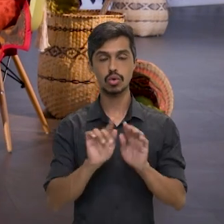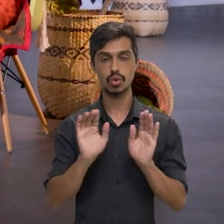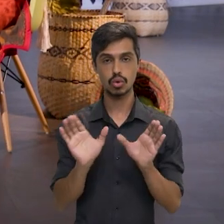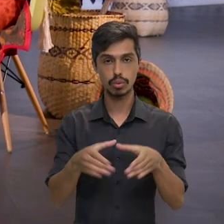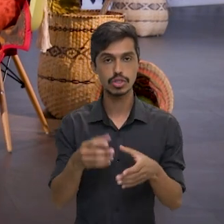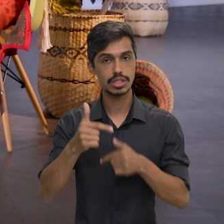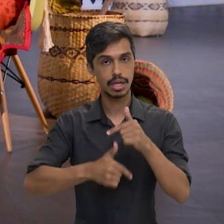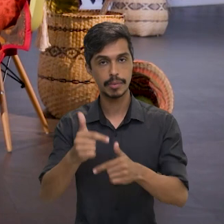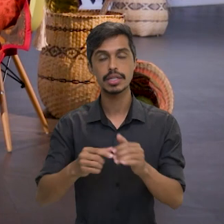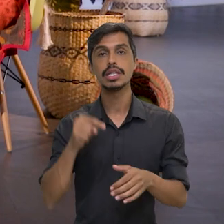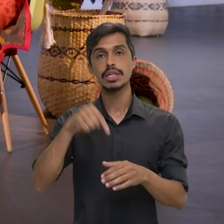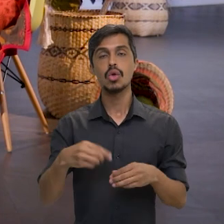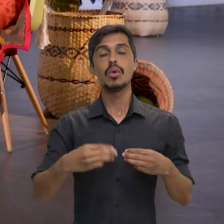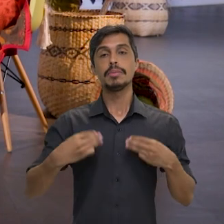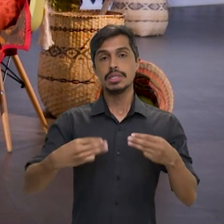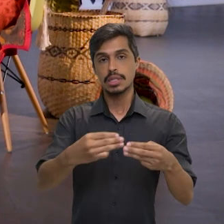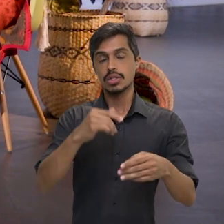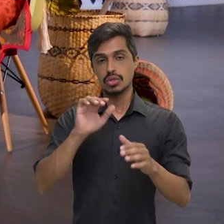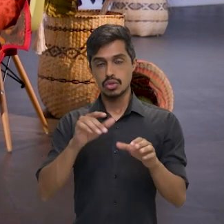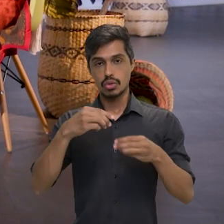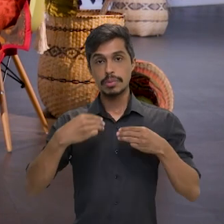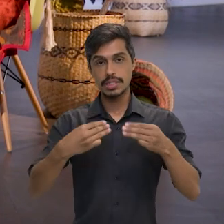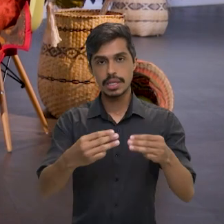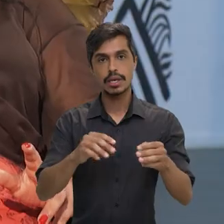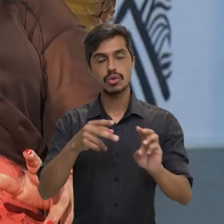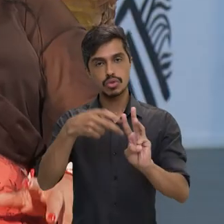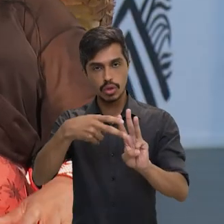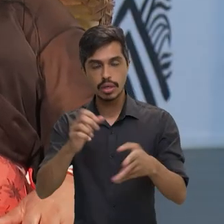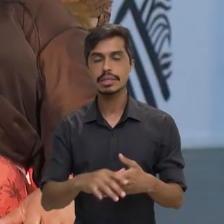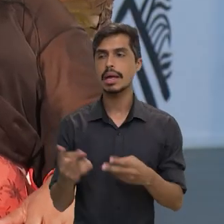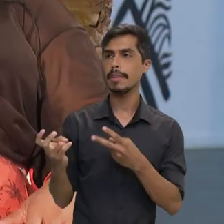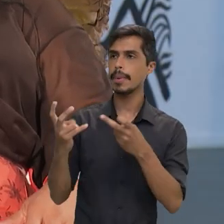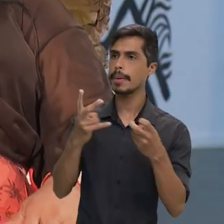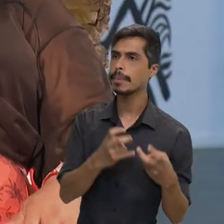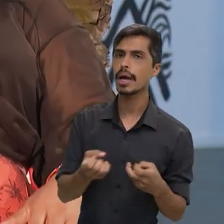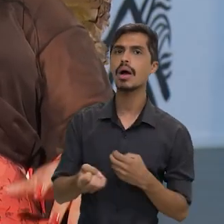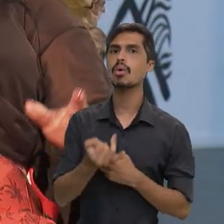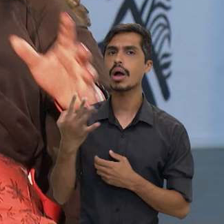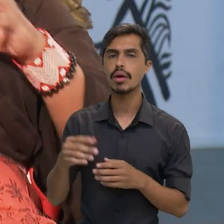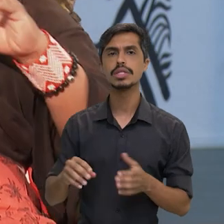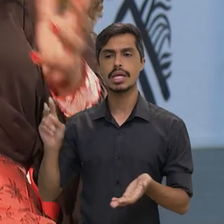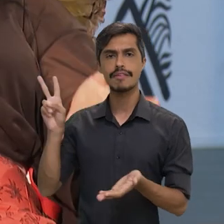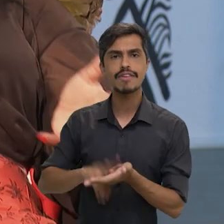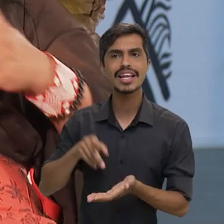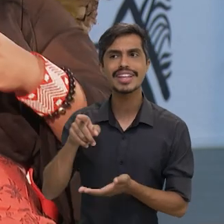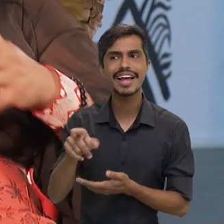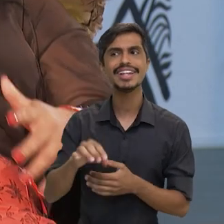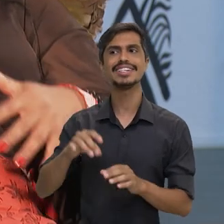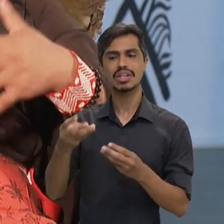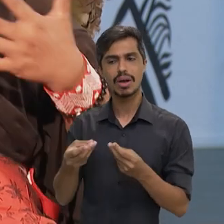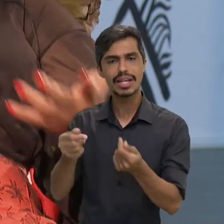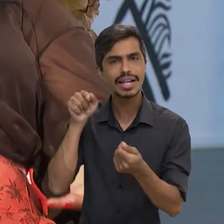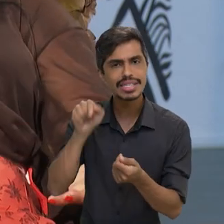no âmbito do Ministério dos Povos Indígenas para fazer toda essa identificação, né? A qualificação desses